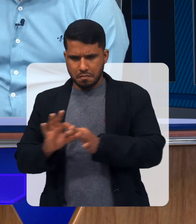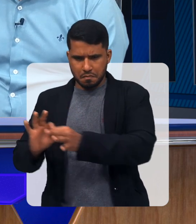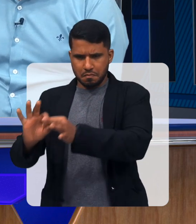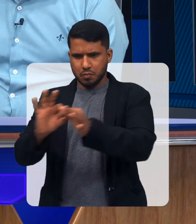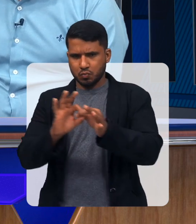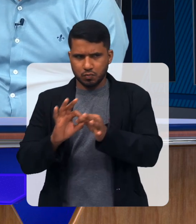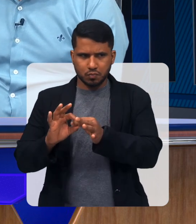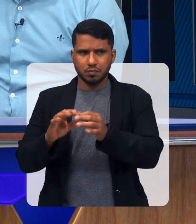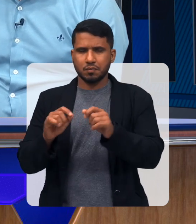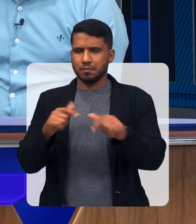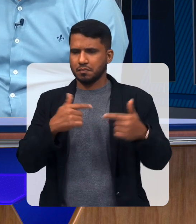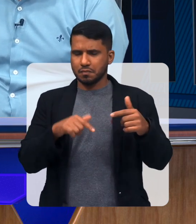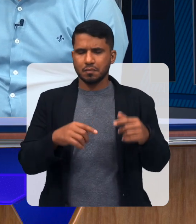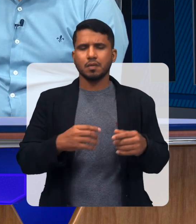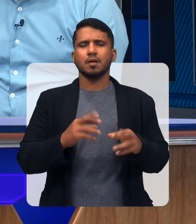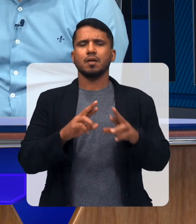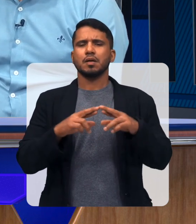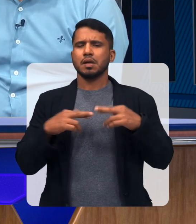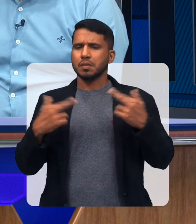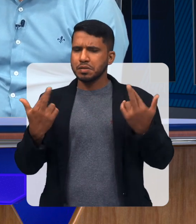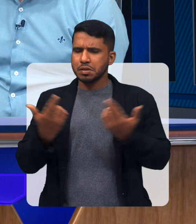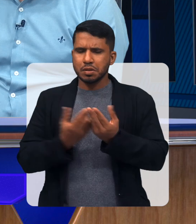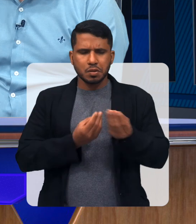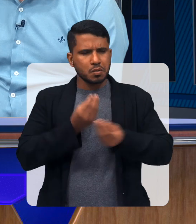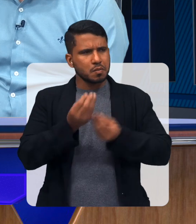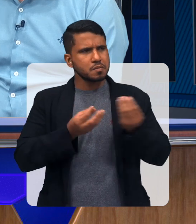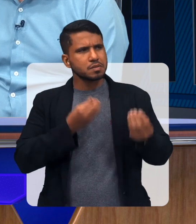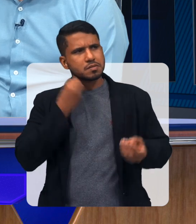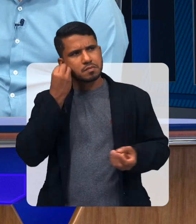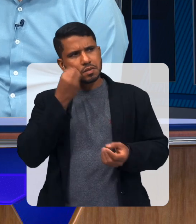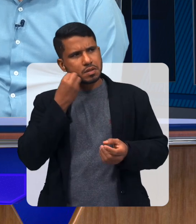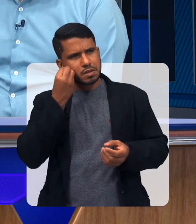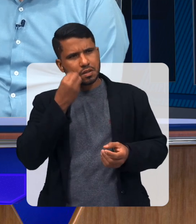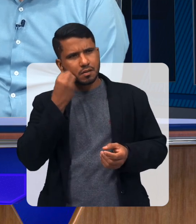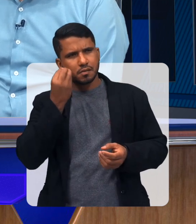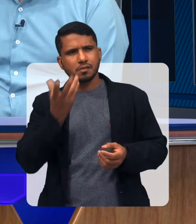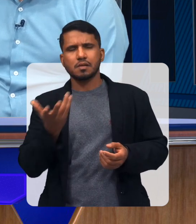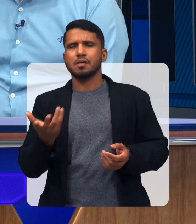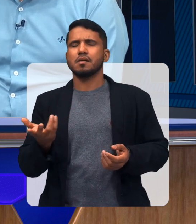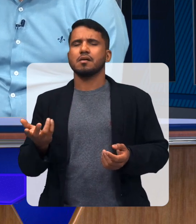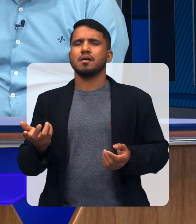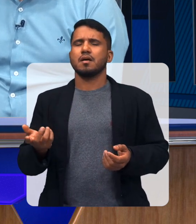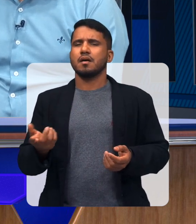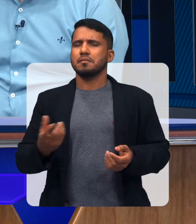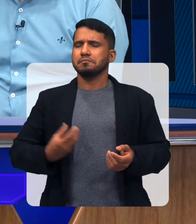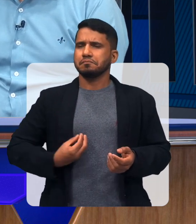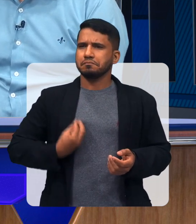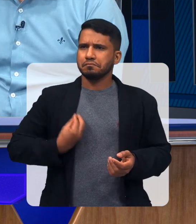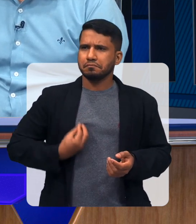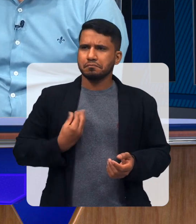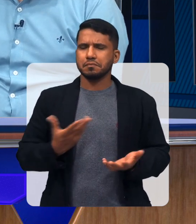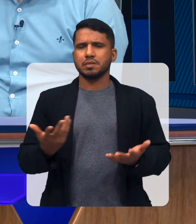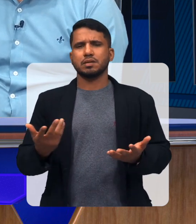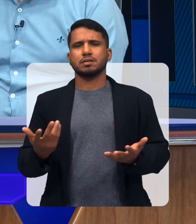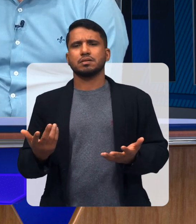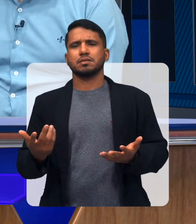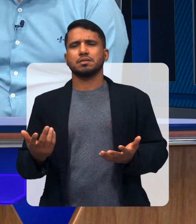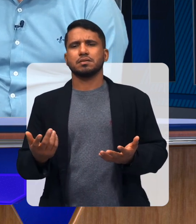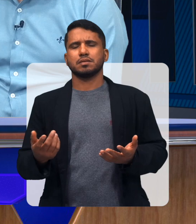trabalho Como é que tem sido Essa experiência De que forma A convivência Entre esses